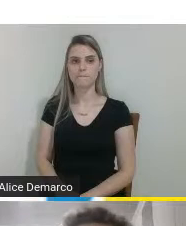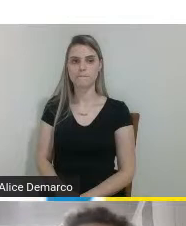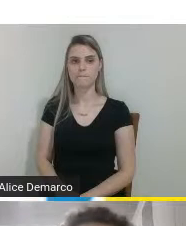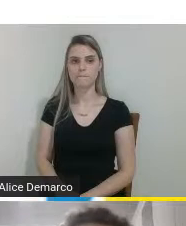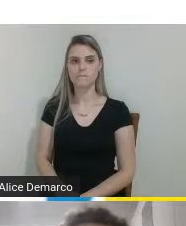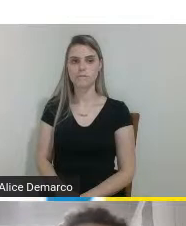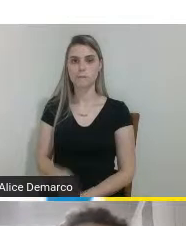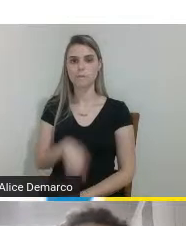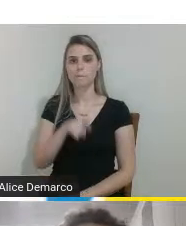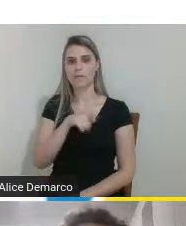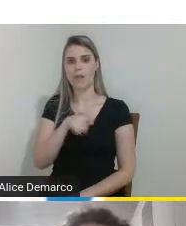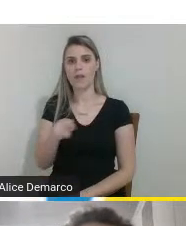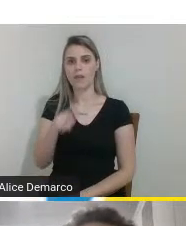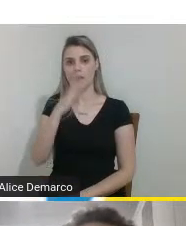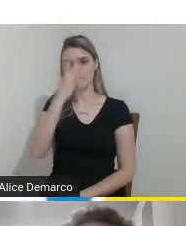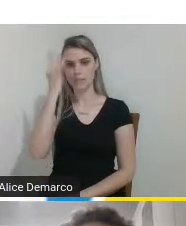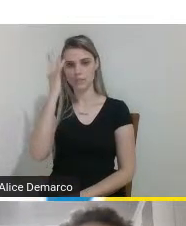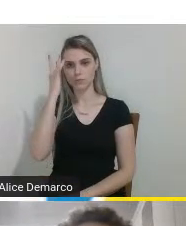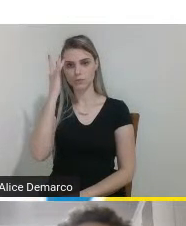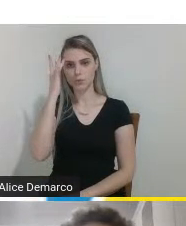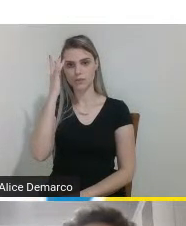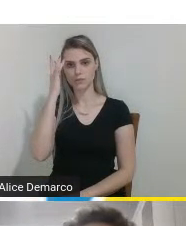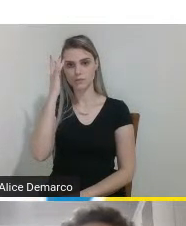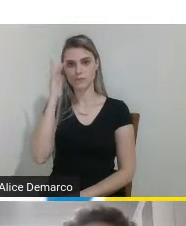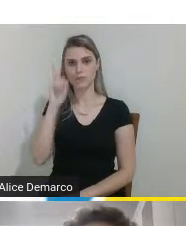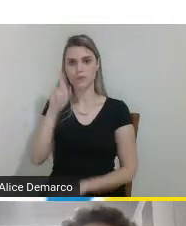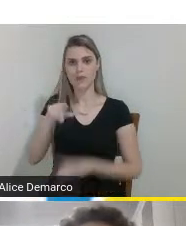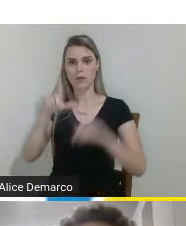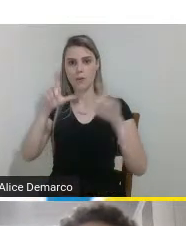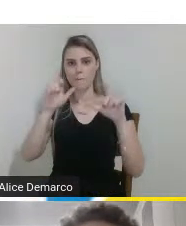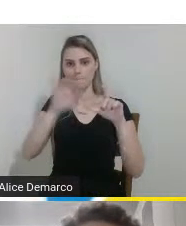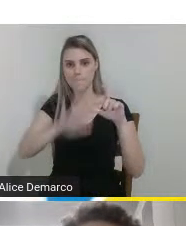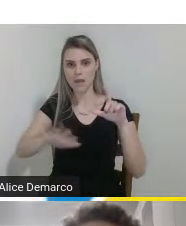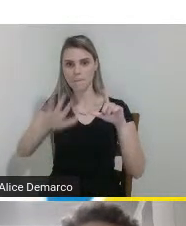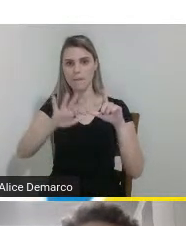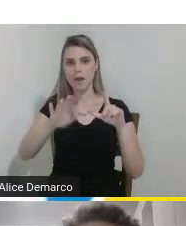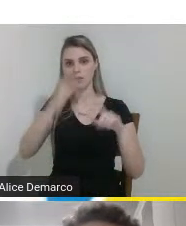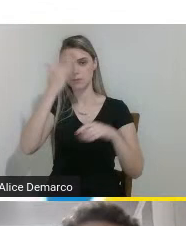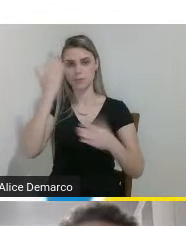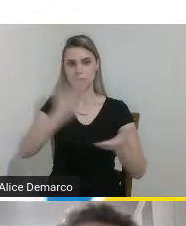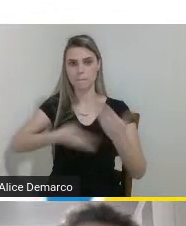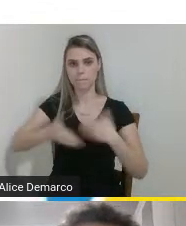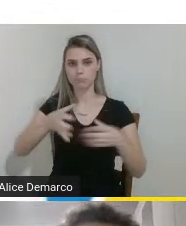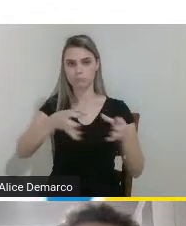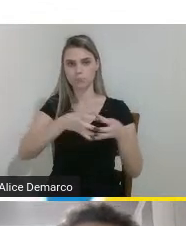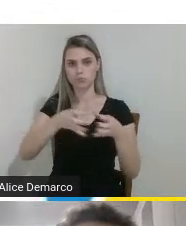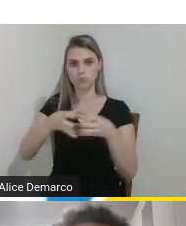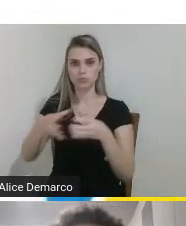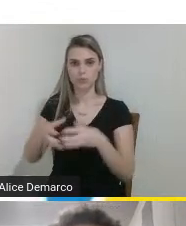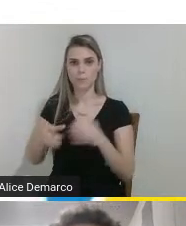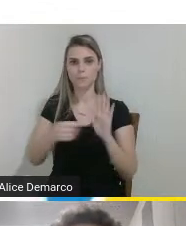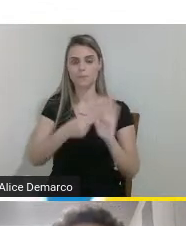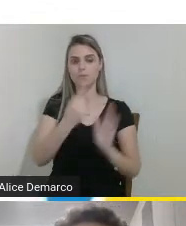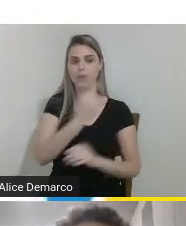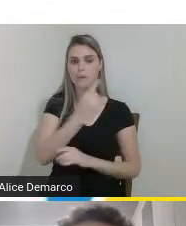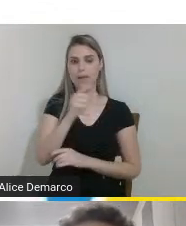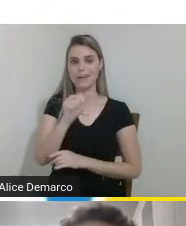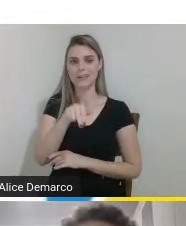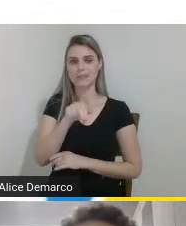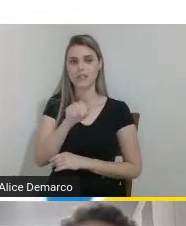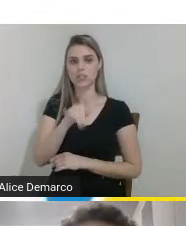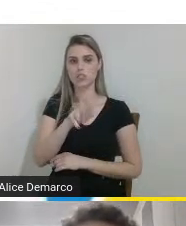aqui nós temos uma foto de cada integrante da equipe a primeira é a Ana Júlia